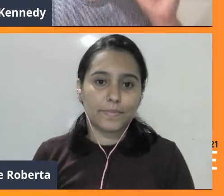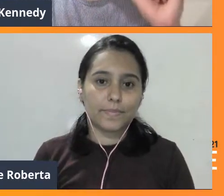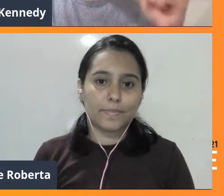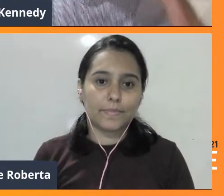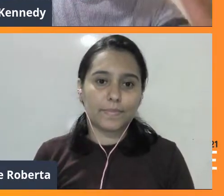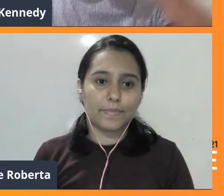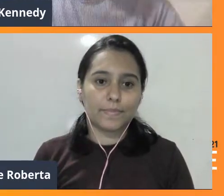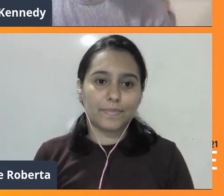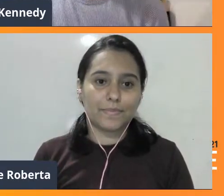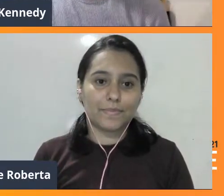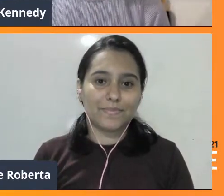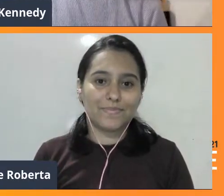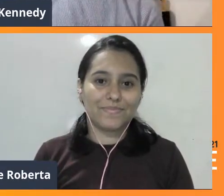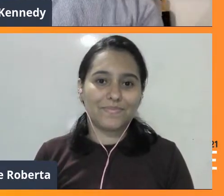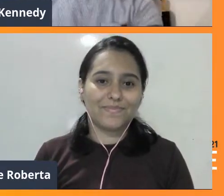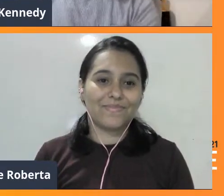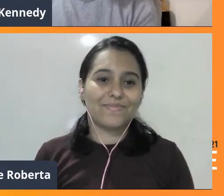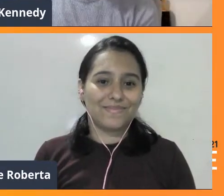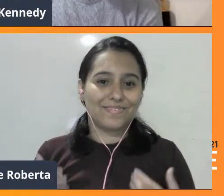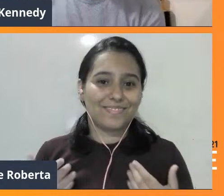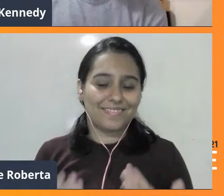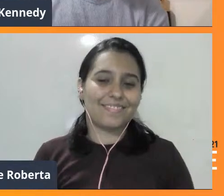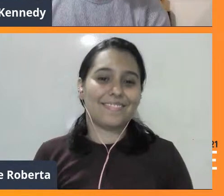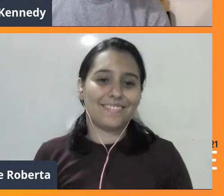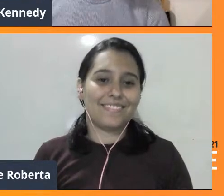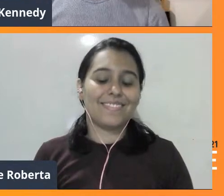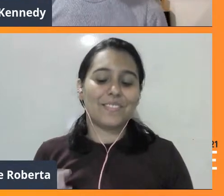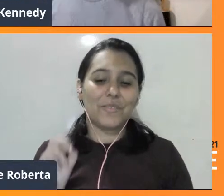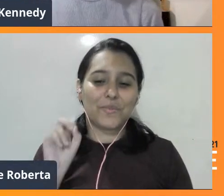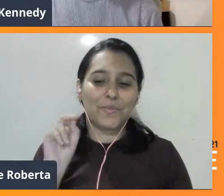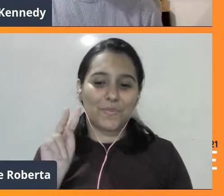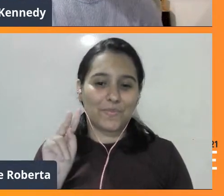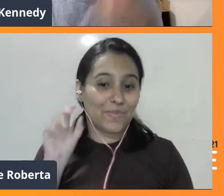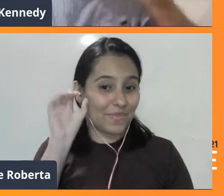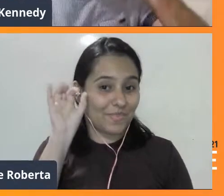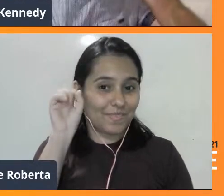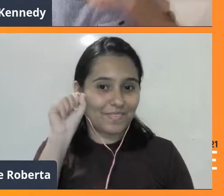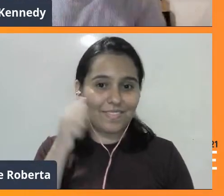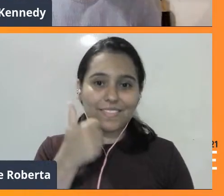Acho que você... Muito obrigado, muito... Ok. Tô me ouvindo agora, né?